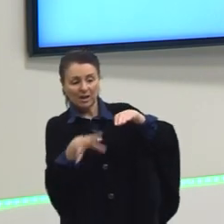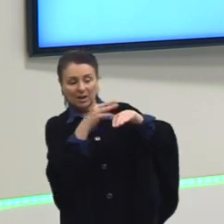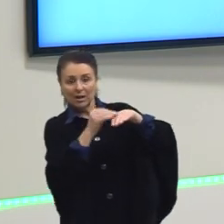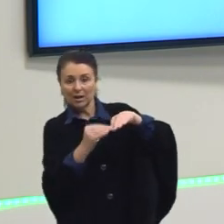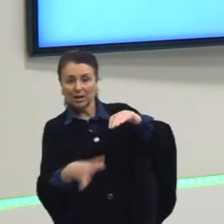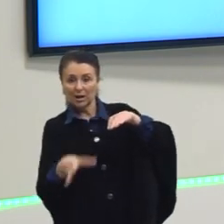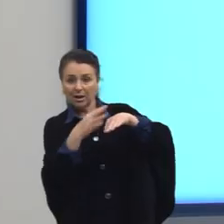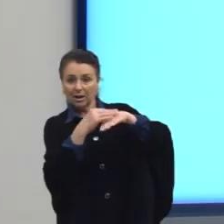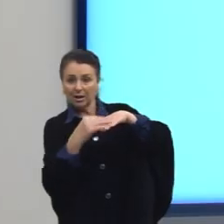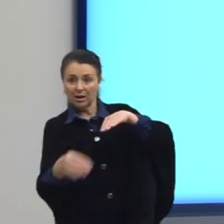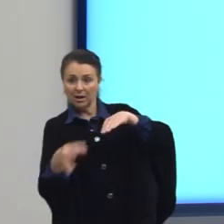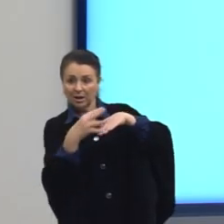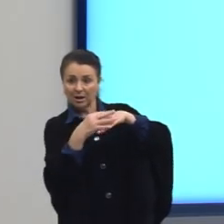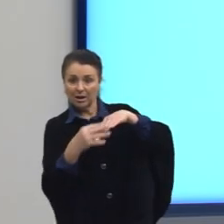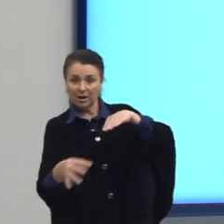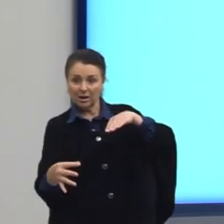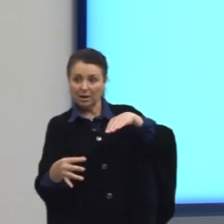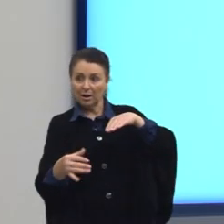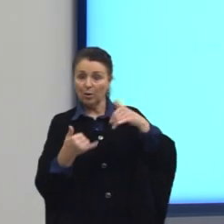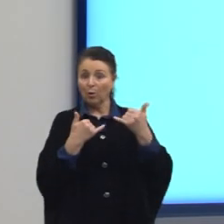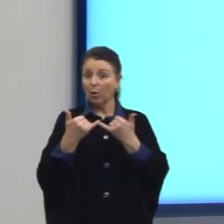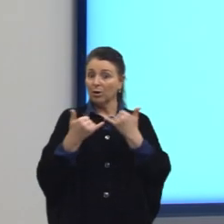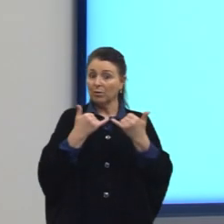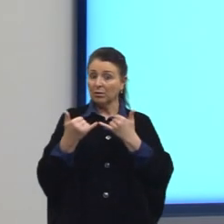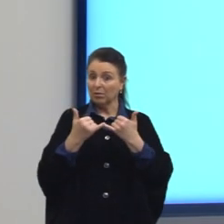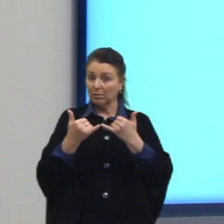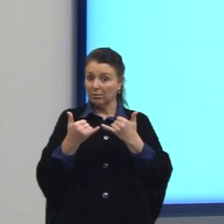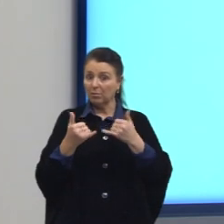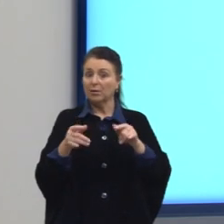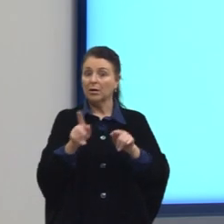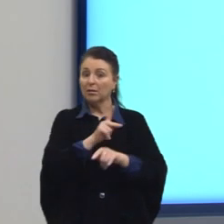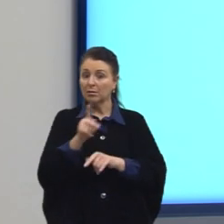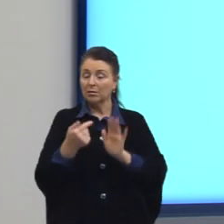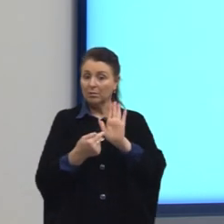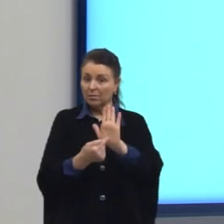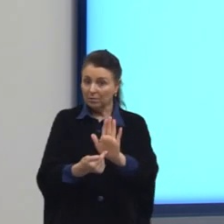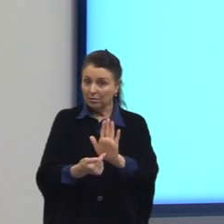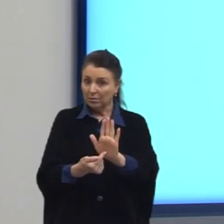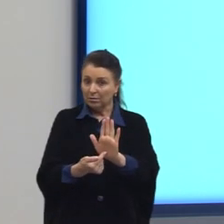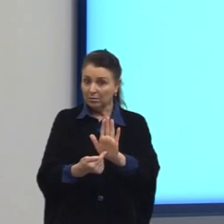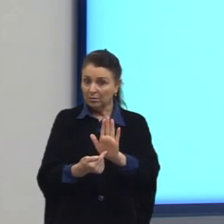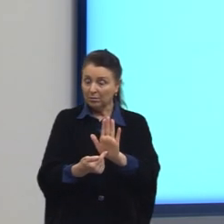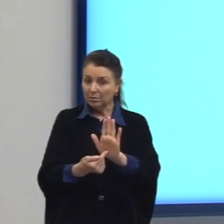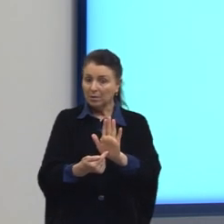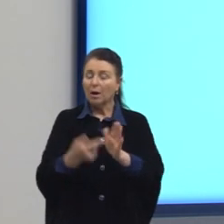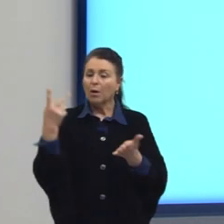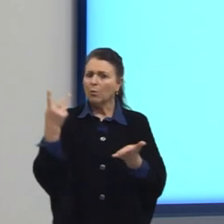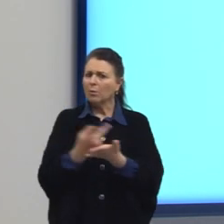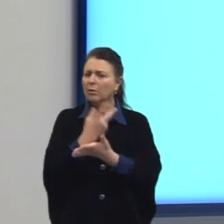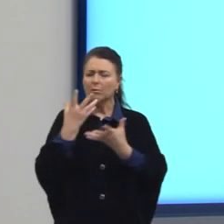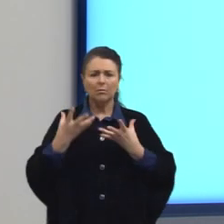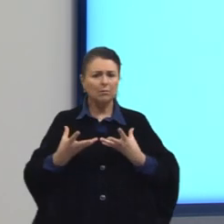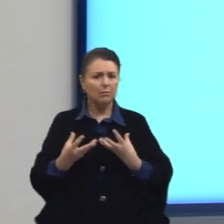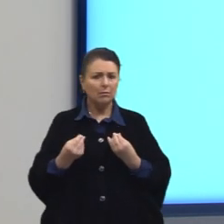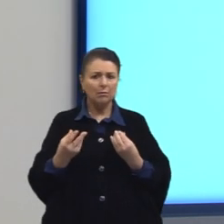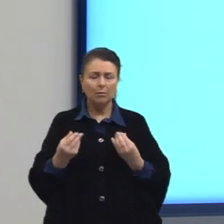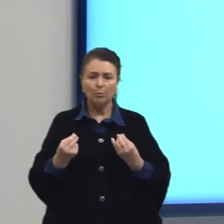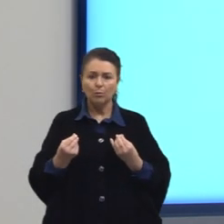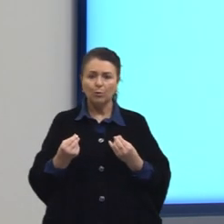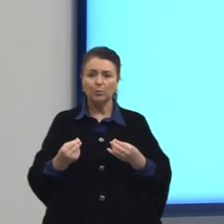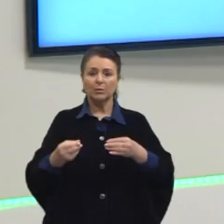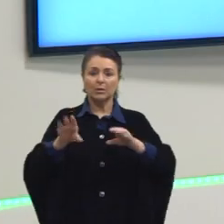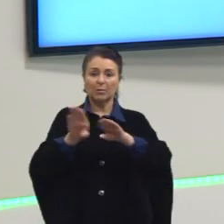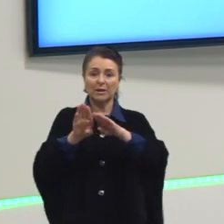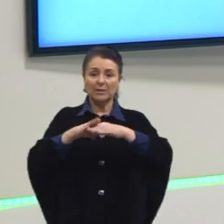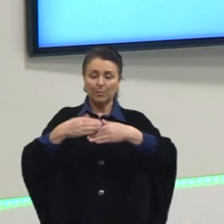Aqui um exemplo, né? Não podemos deixar de falar que acontece, que tem acontecido bastante, que é o rompimento de